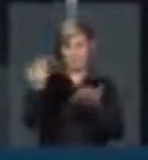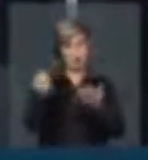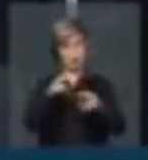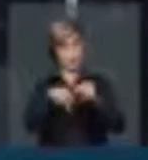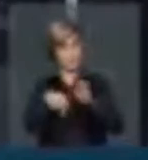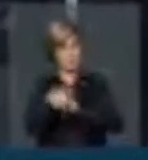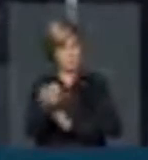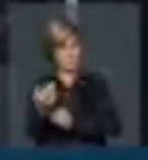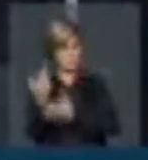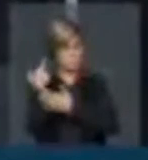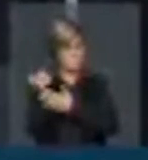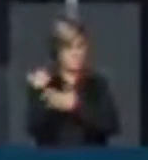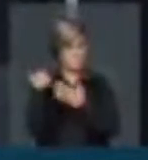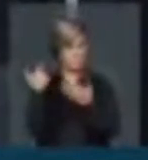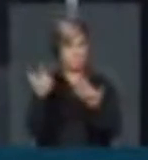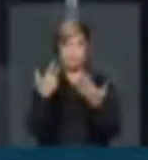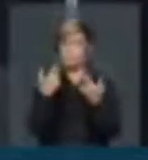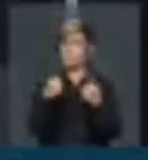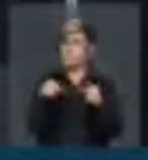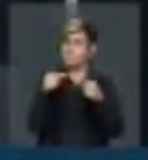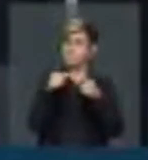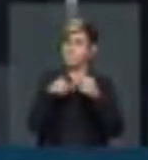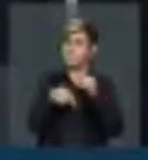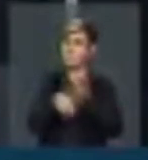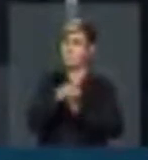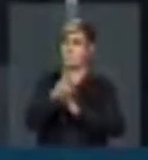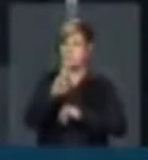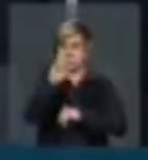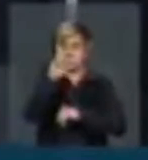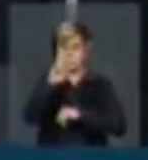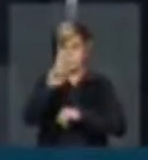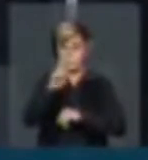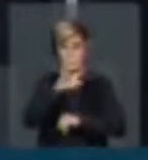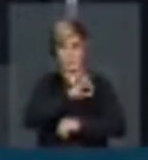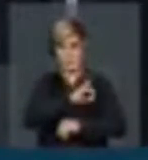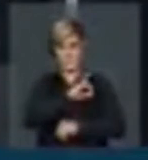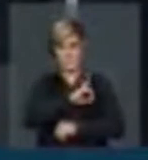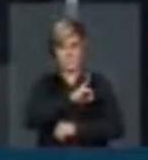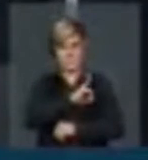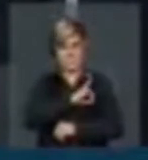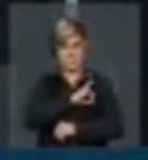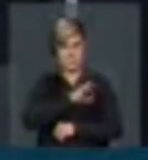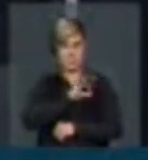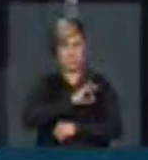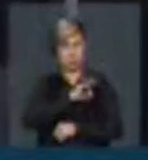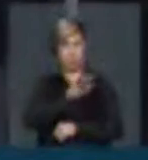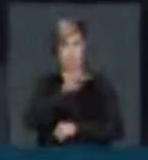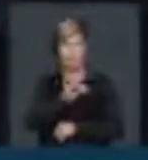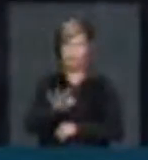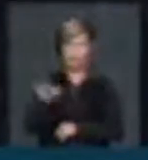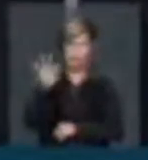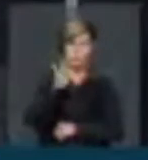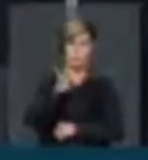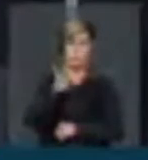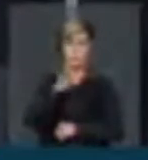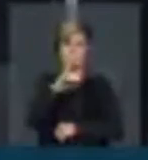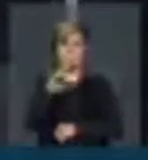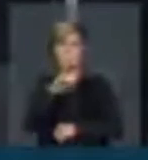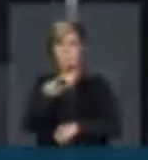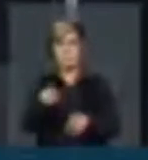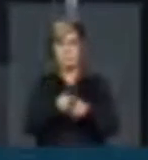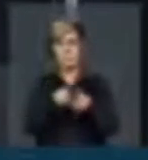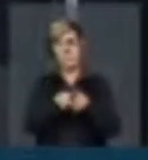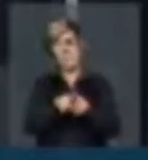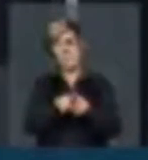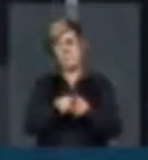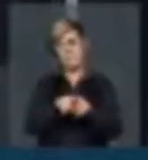discordam com veemência os titulares das delegacias policiais civis e da Polícia Federal. Protestam contra o fato de o Ministério Público